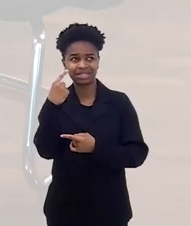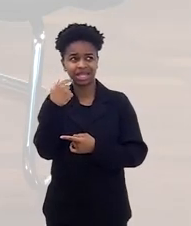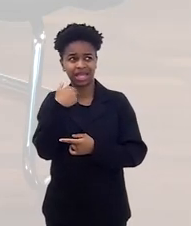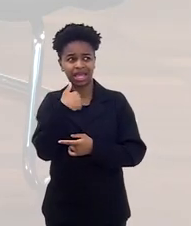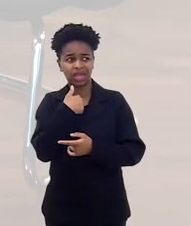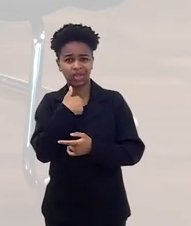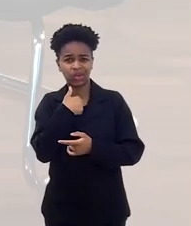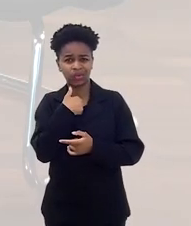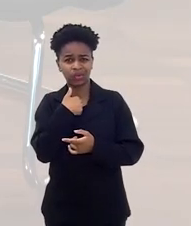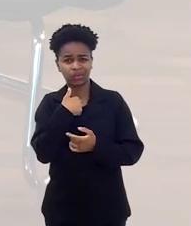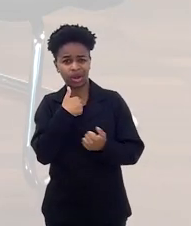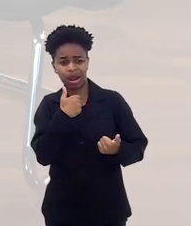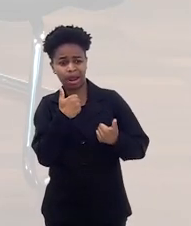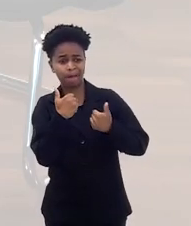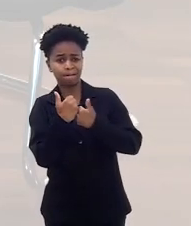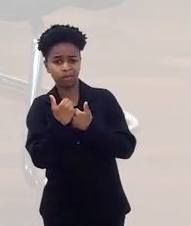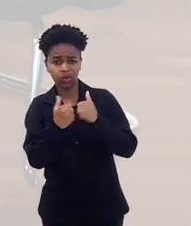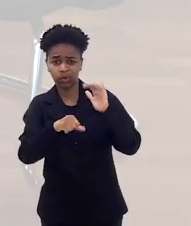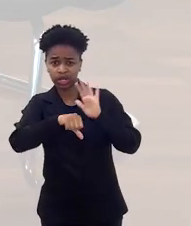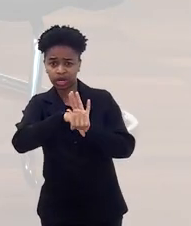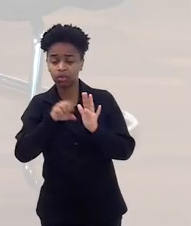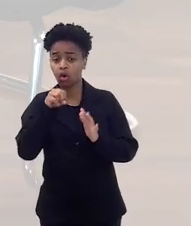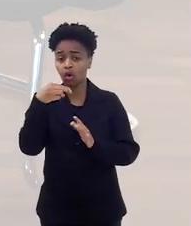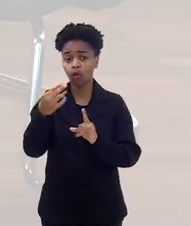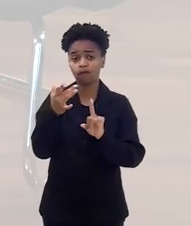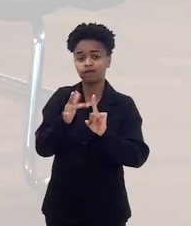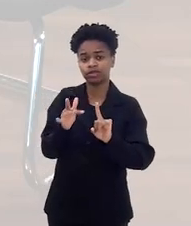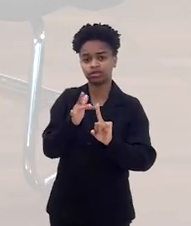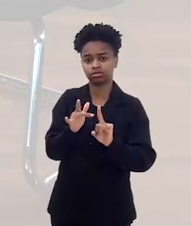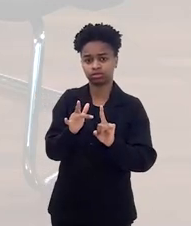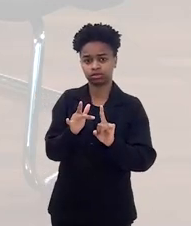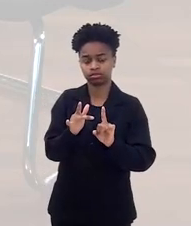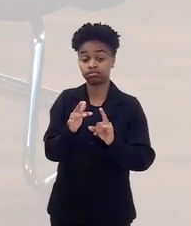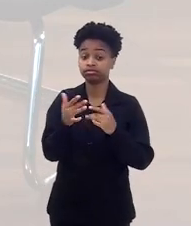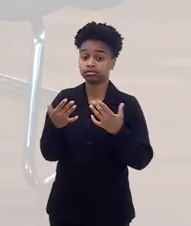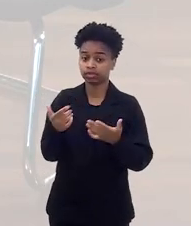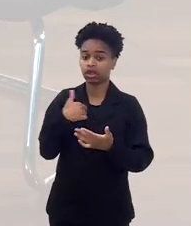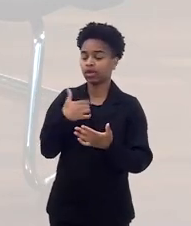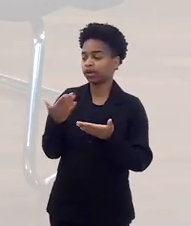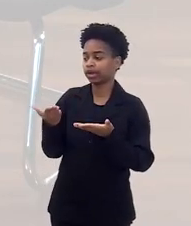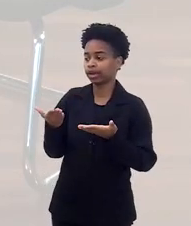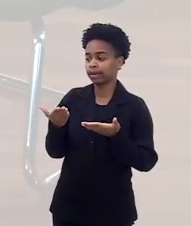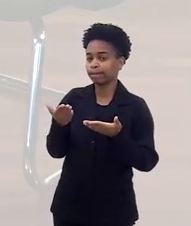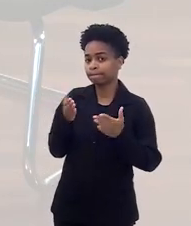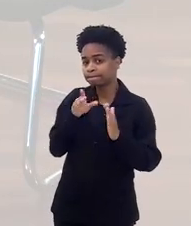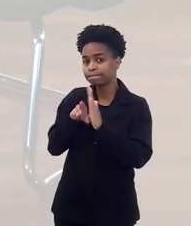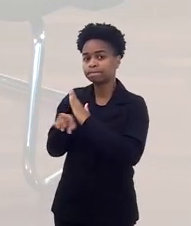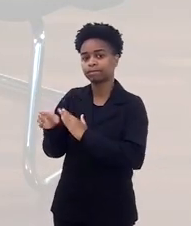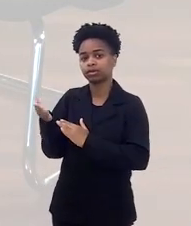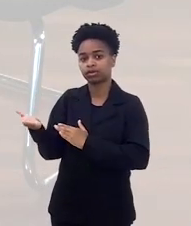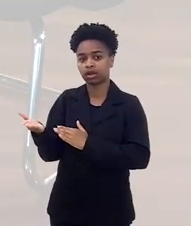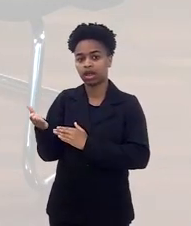ela é coautora de um delito ou se ela é vítima. Então, deputada, queria que trouxesse para aqueles que estão nos assistindo,